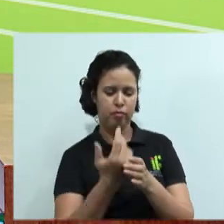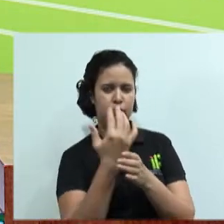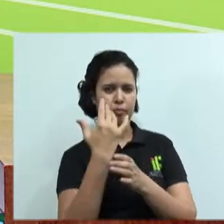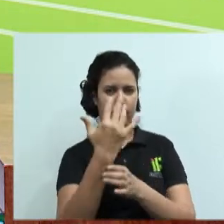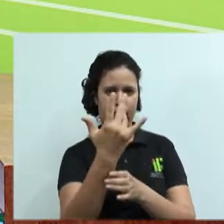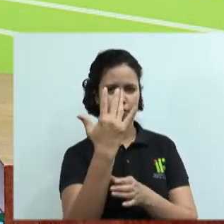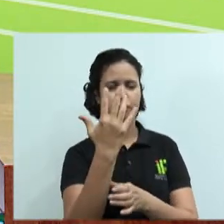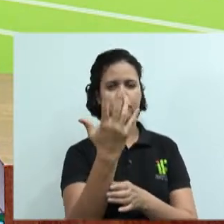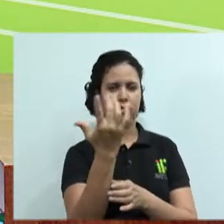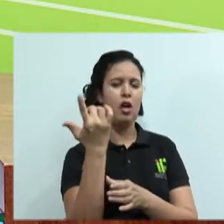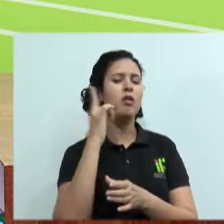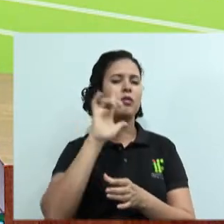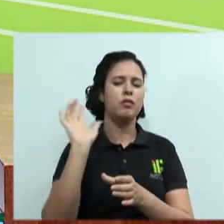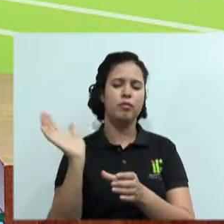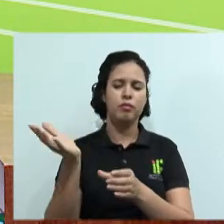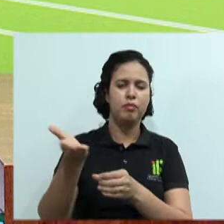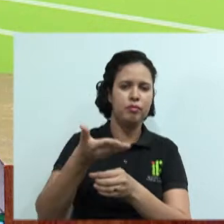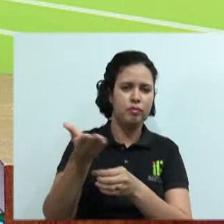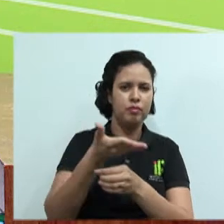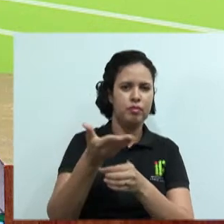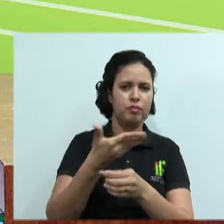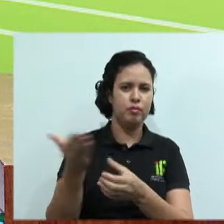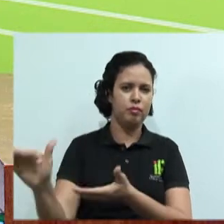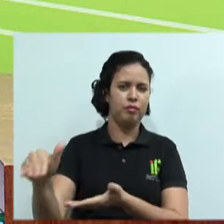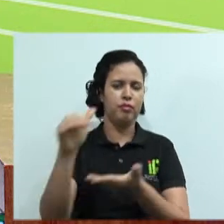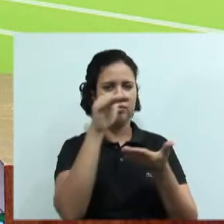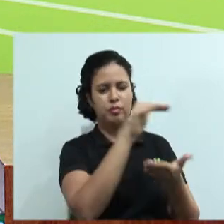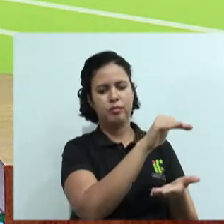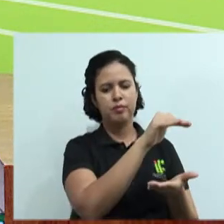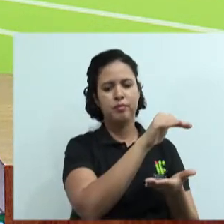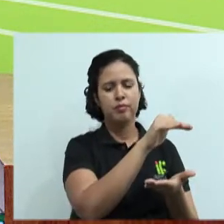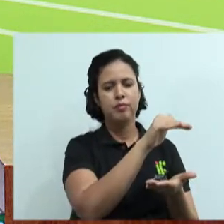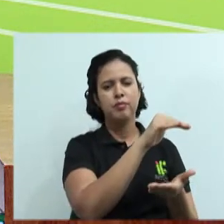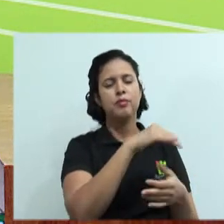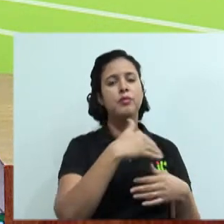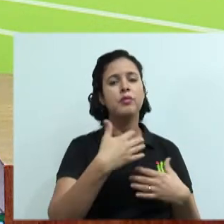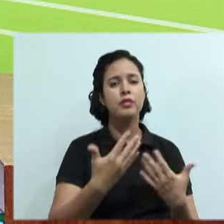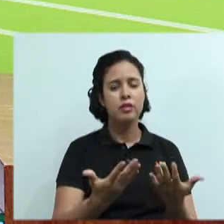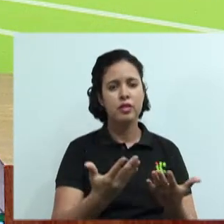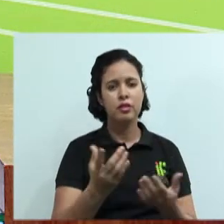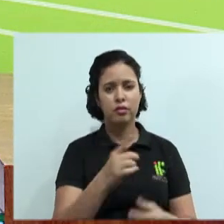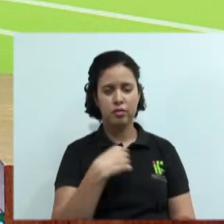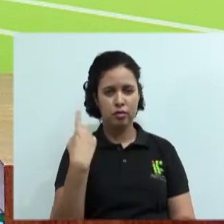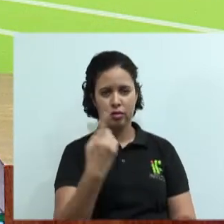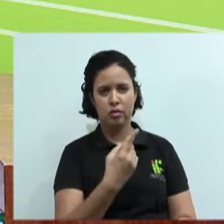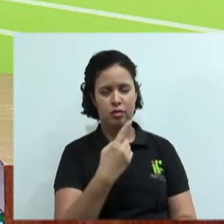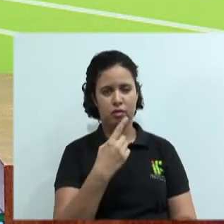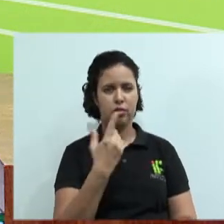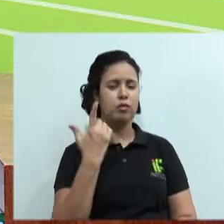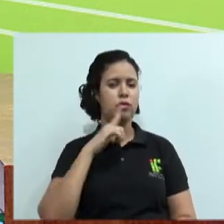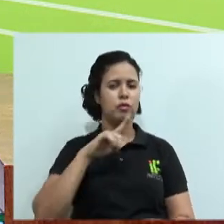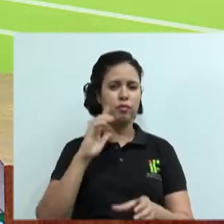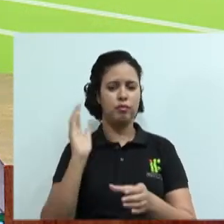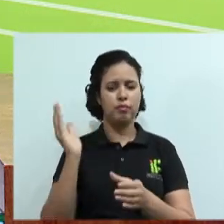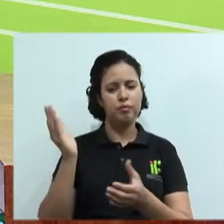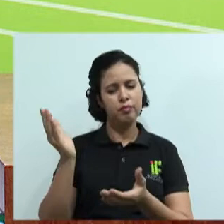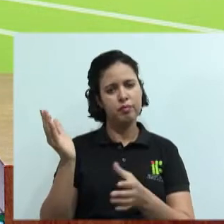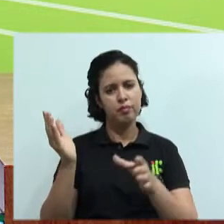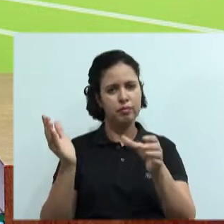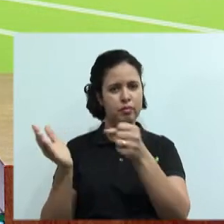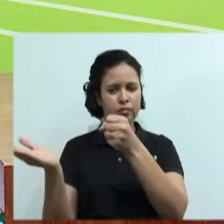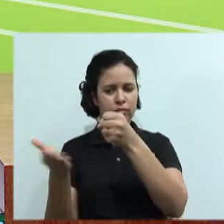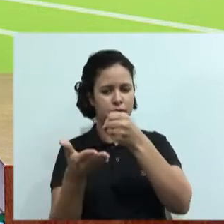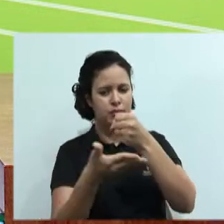aí, não digo todos, né, vocês sabem muito bem daquela história de que para nós colhermos algo no futuro nós precisamos